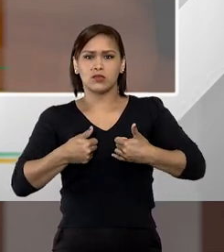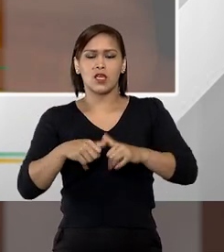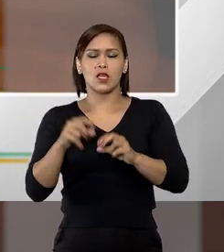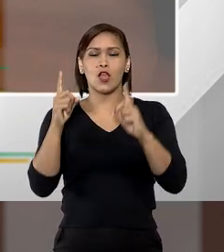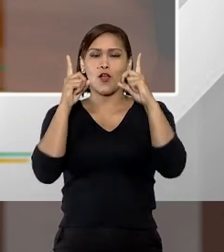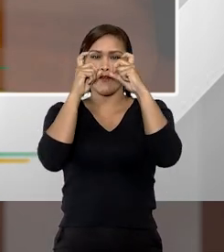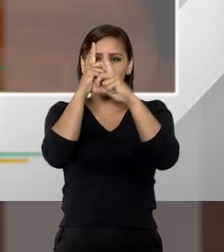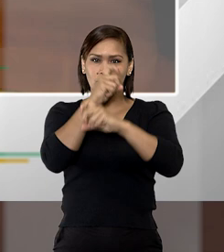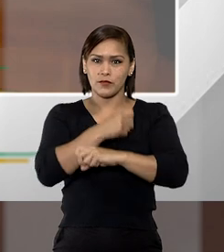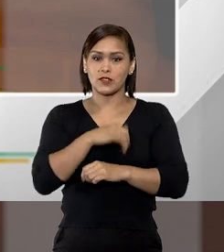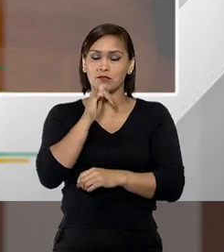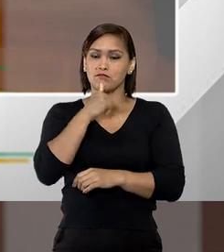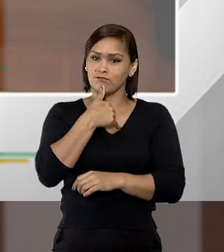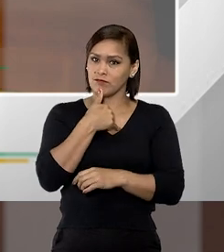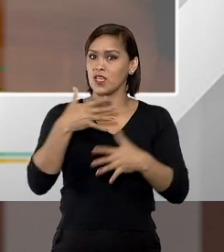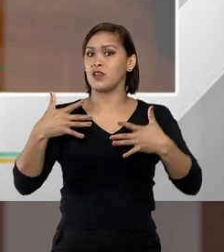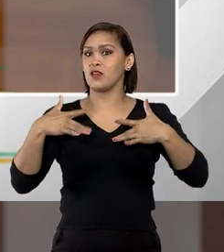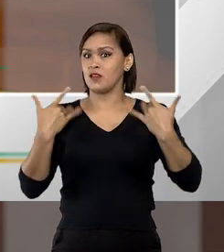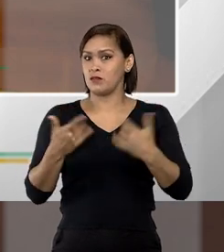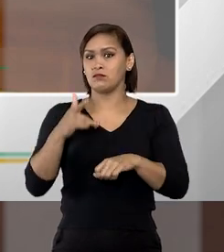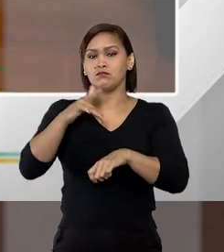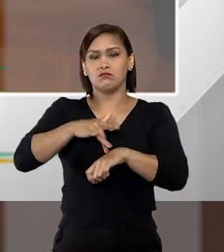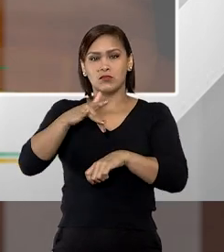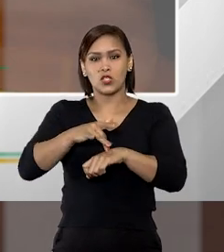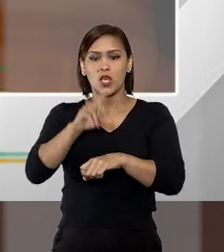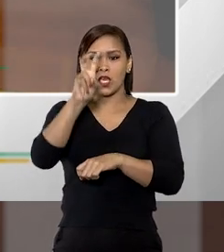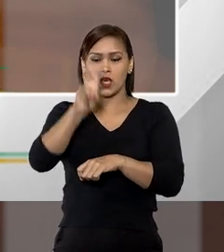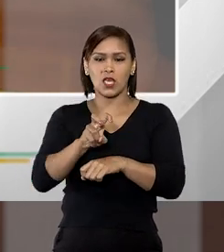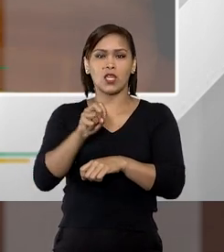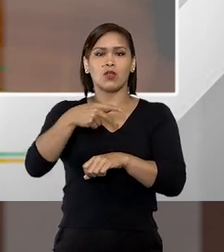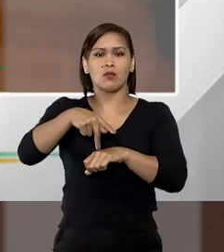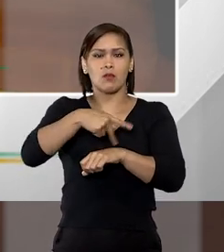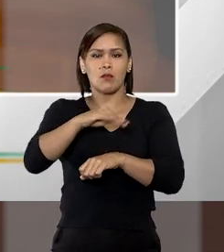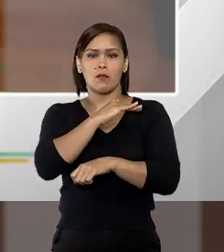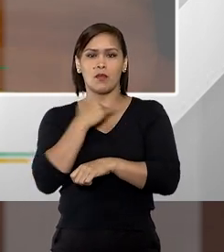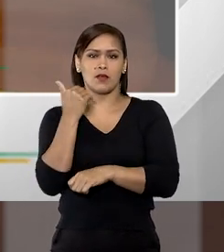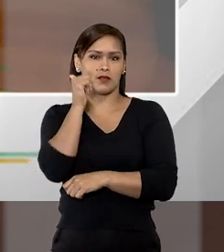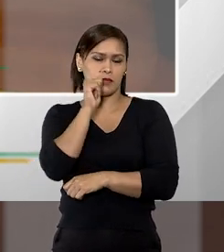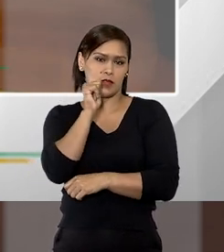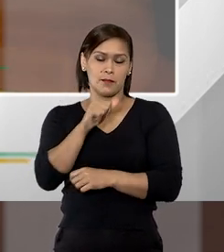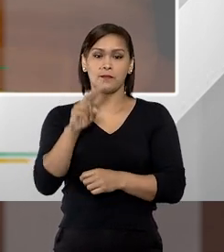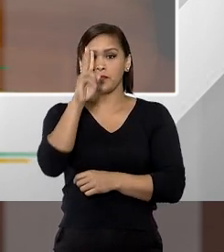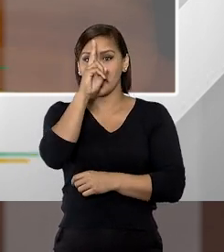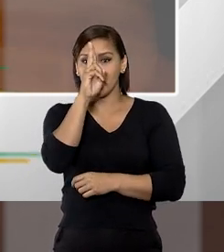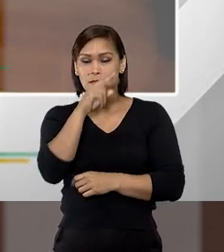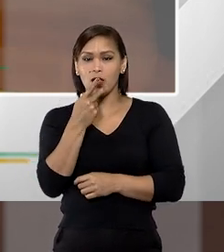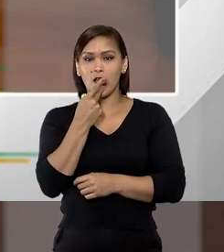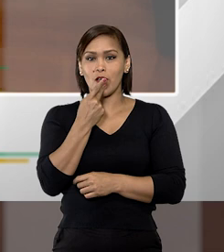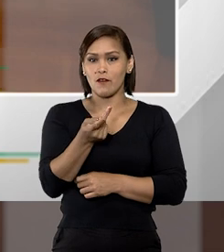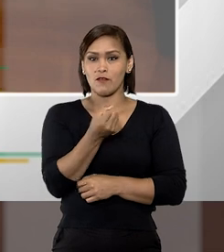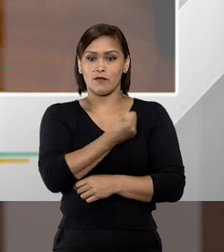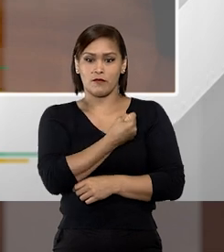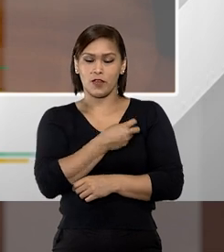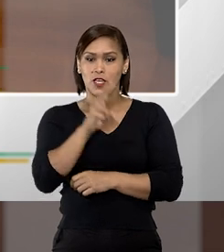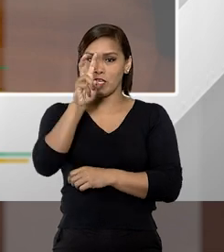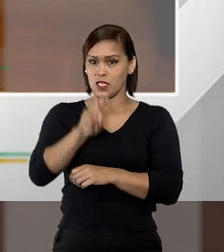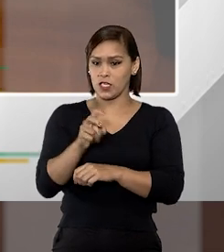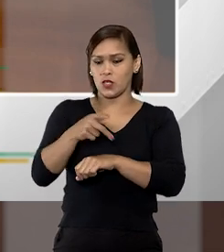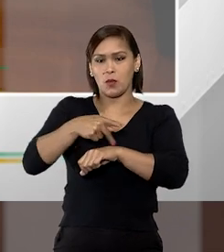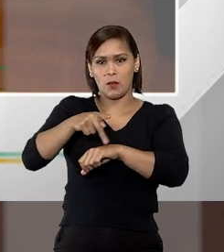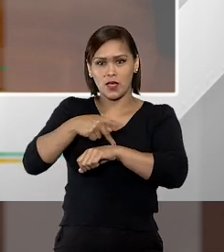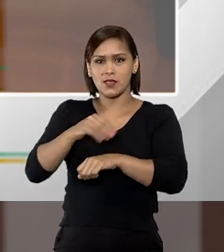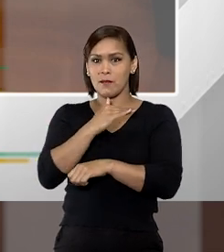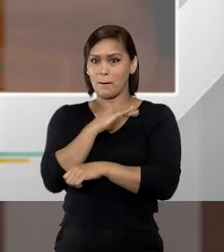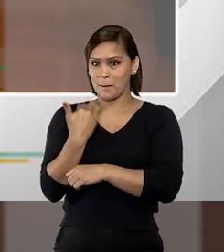tão triste, tão absurda de quinto país que mais mata. Lembrando, quando a gente fala desse dado, quinto país que mais mata,